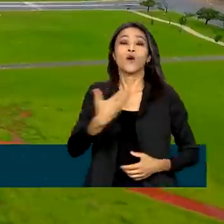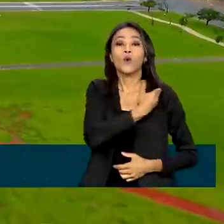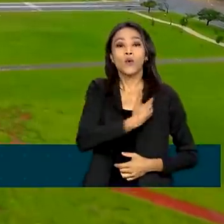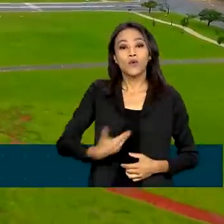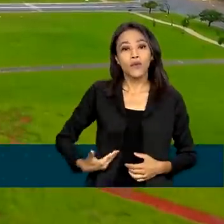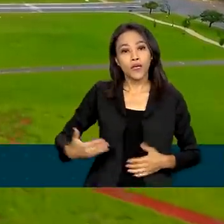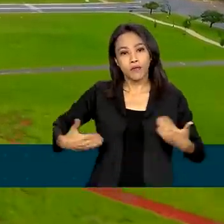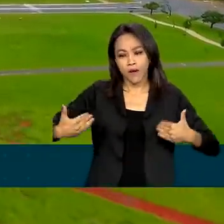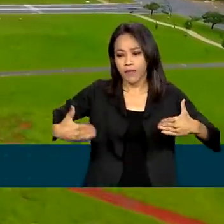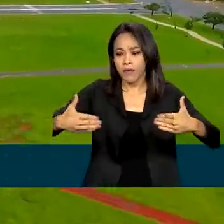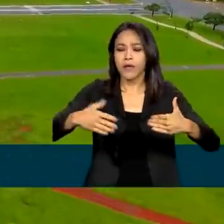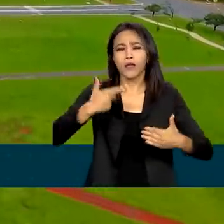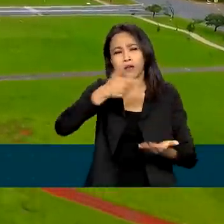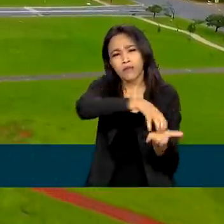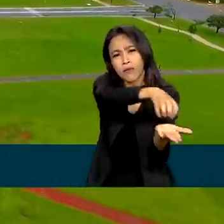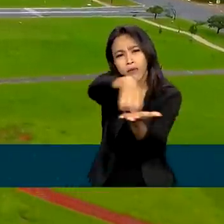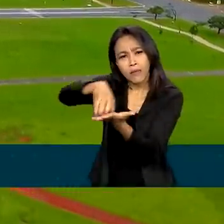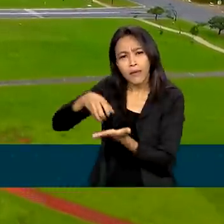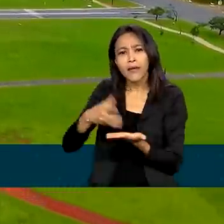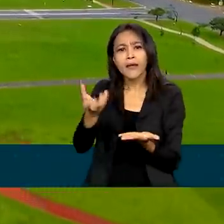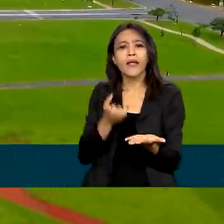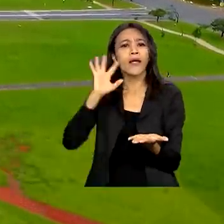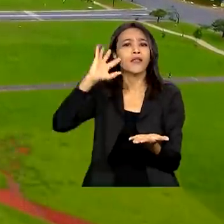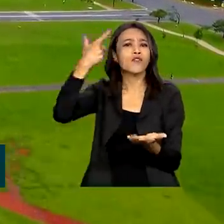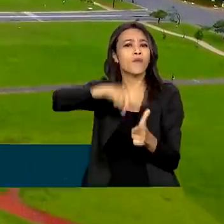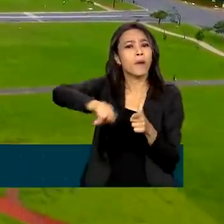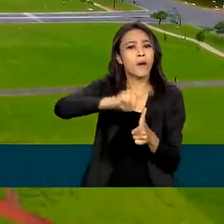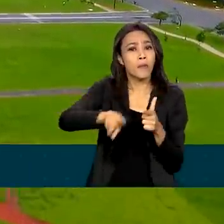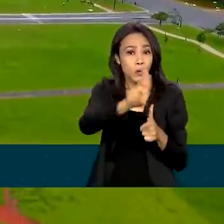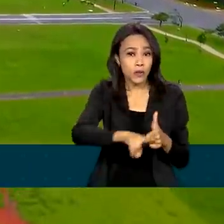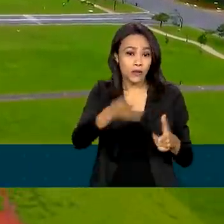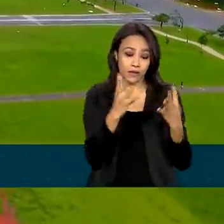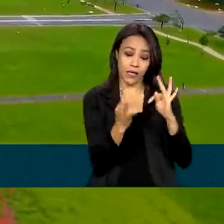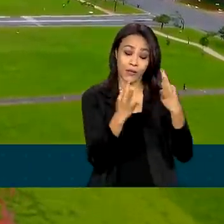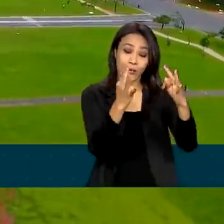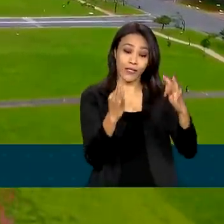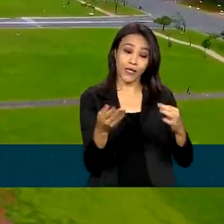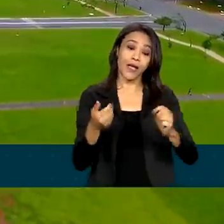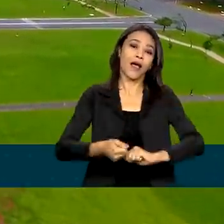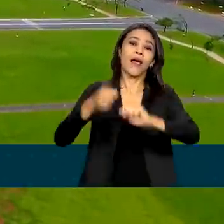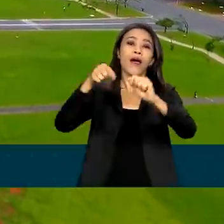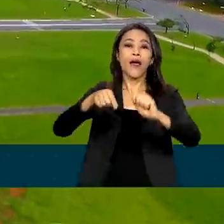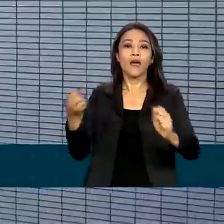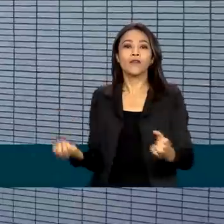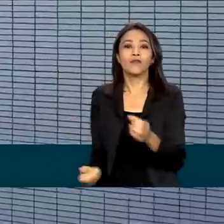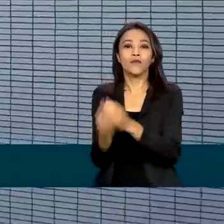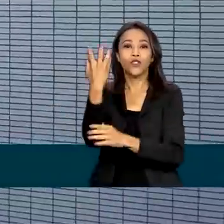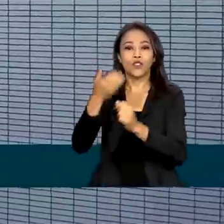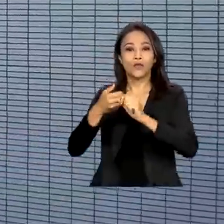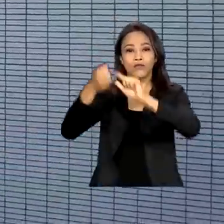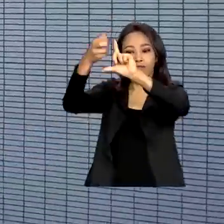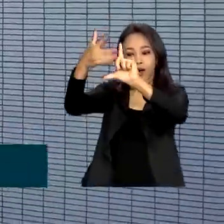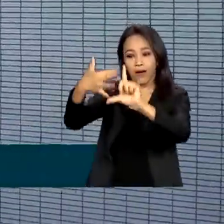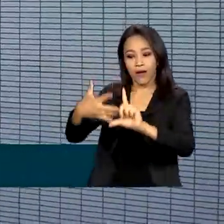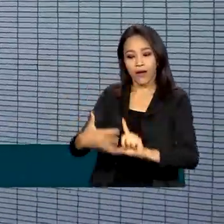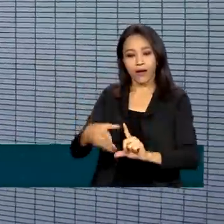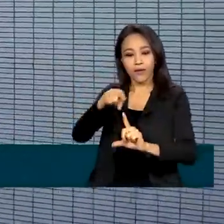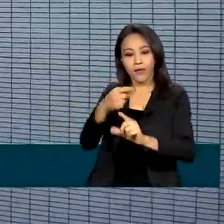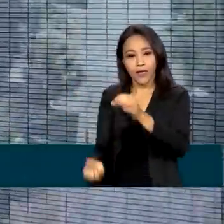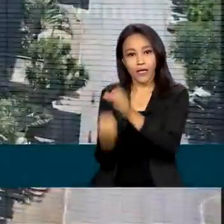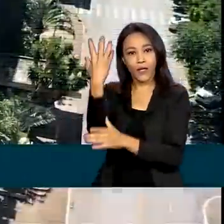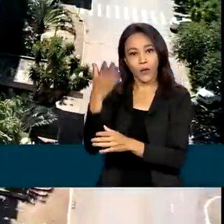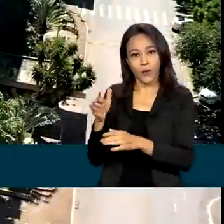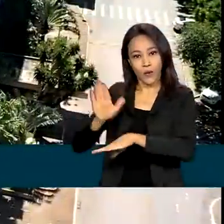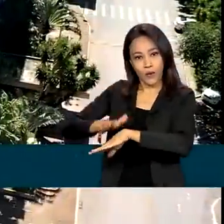soluções tecnológicas ganharam uma novidade. É a plataforma Compras Públicas para Inovação, desenvolvida pelo Ministério da